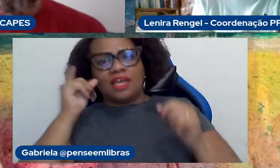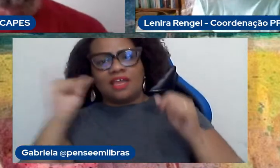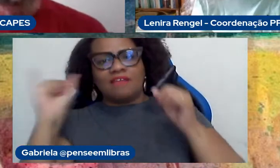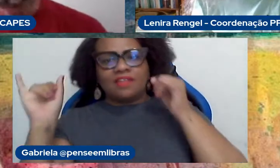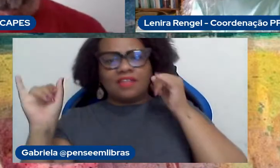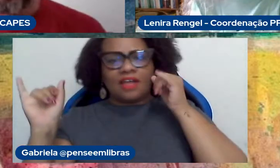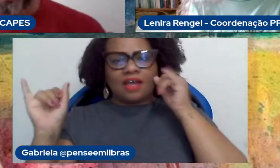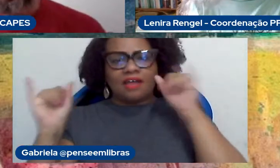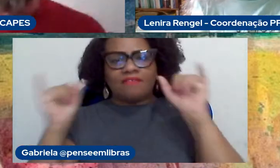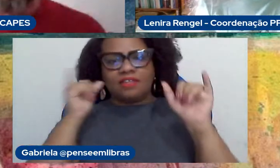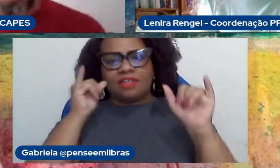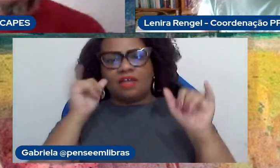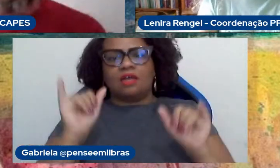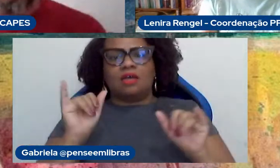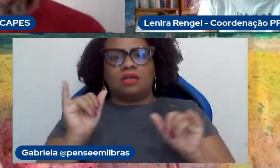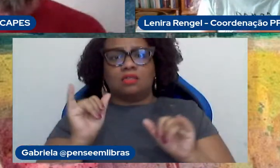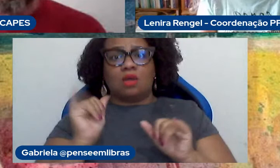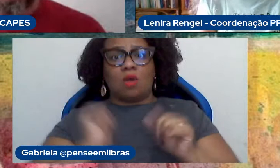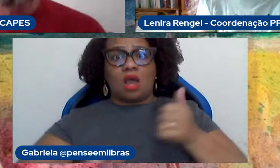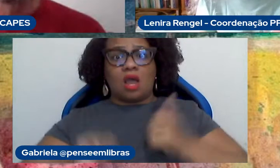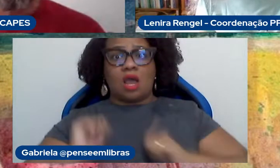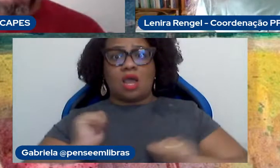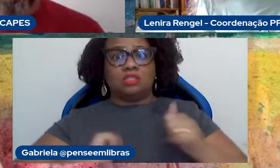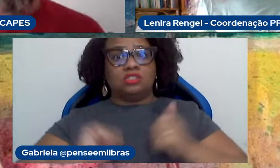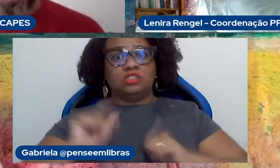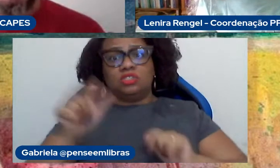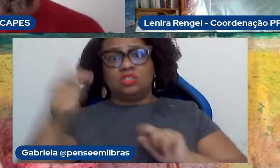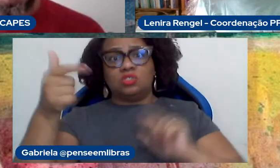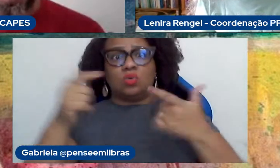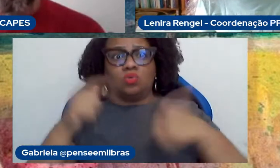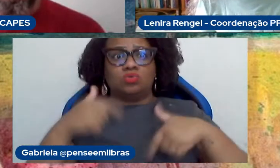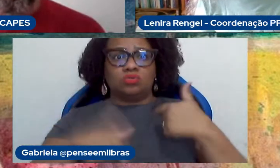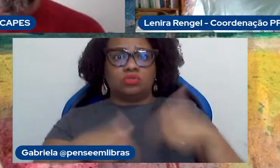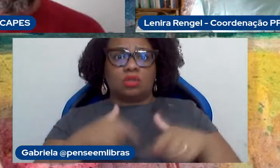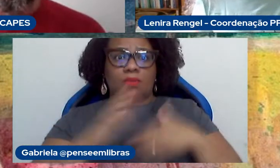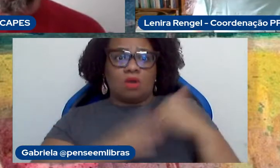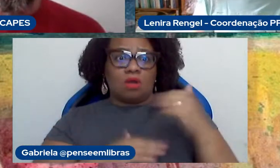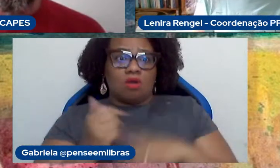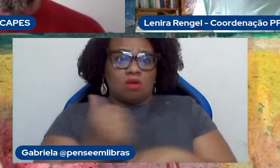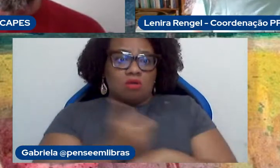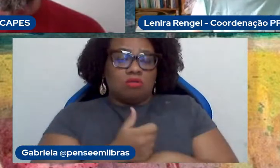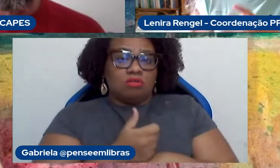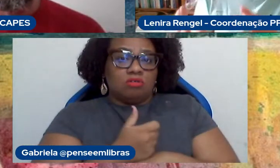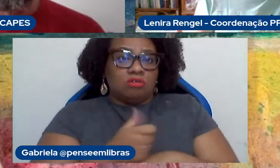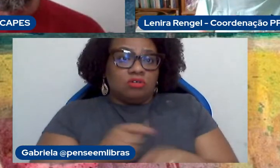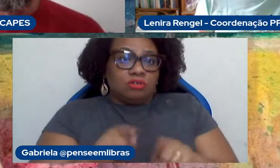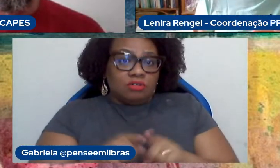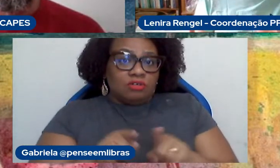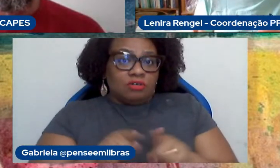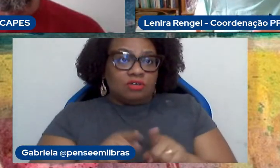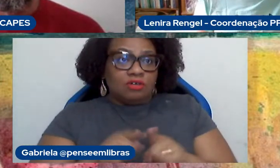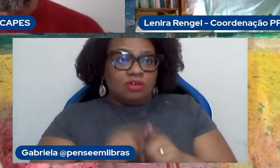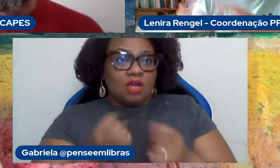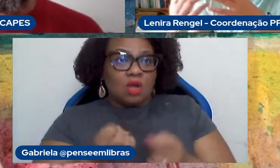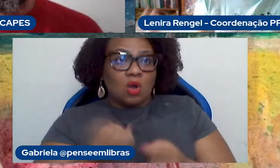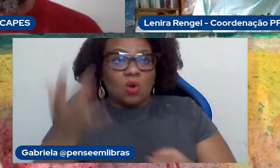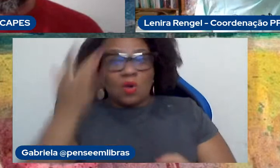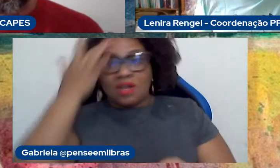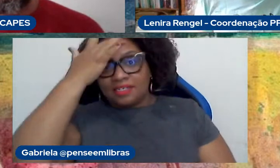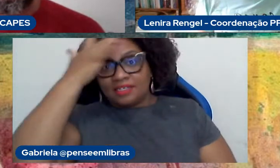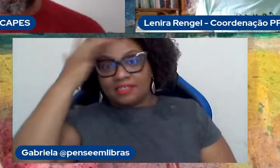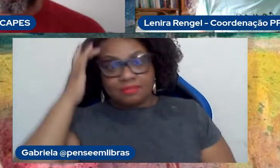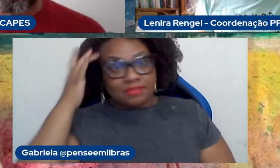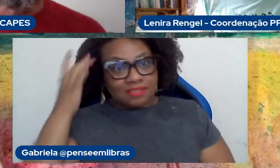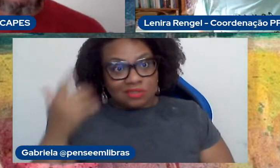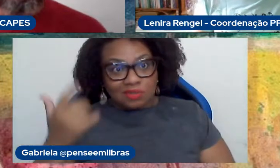tipos de trabalhadores, operários, todos somos trabalhadores, e quanta gente, nesse sentido de emancipação, que